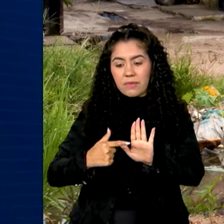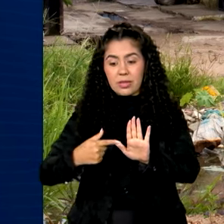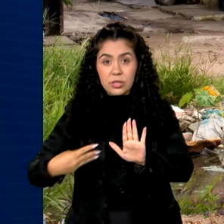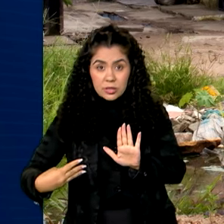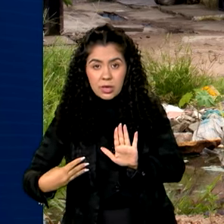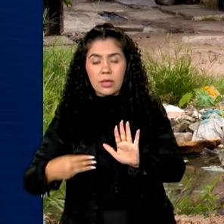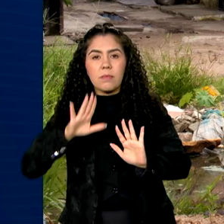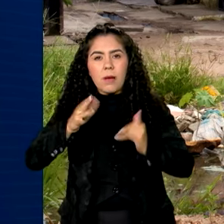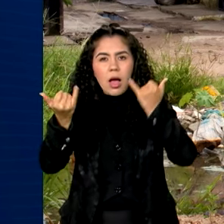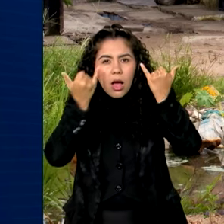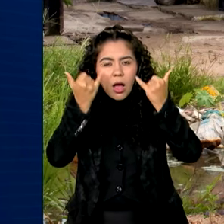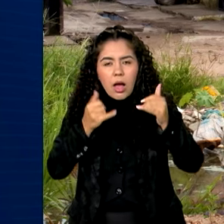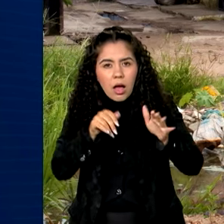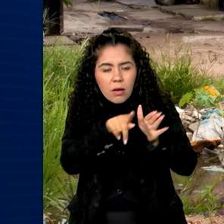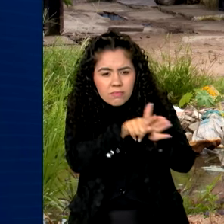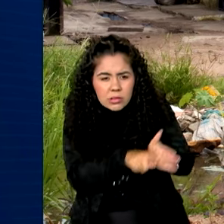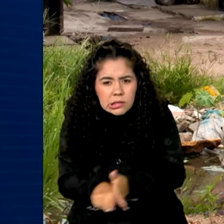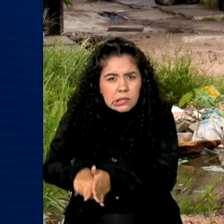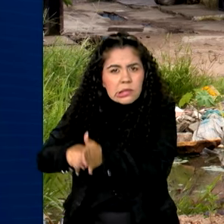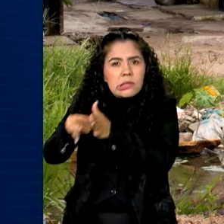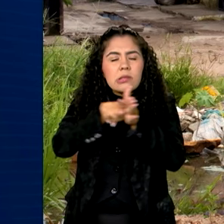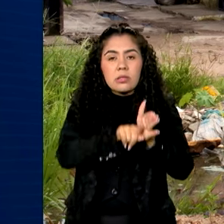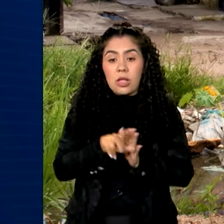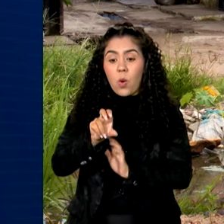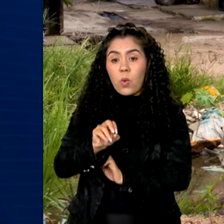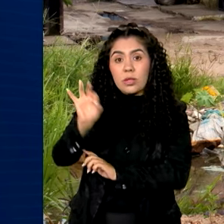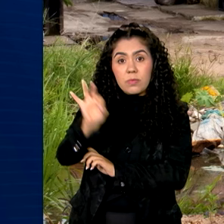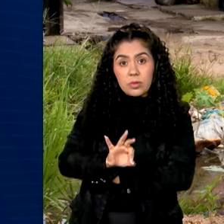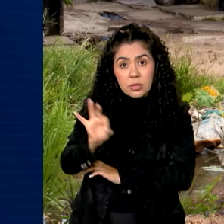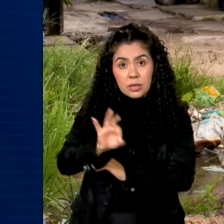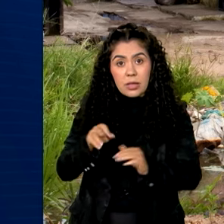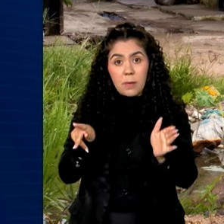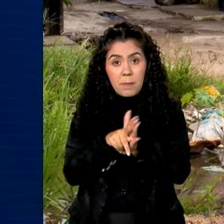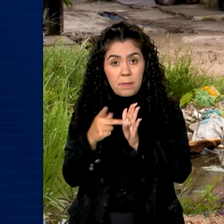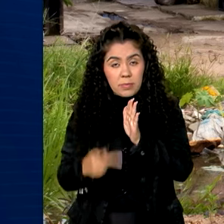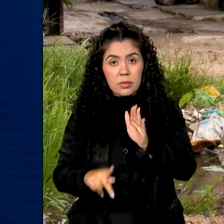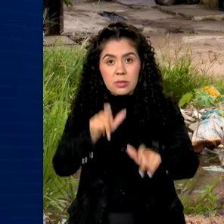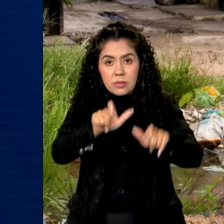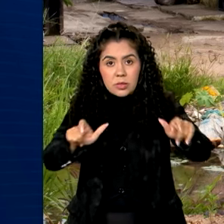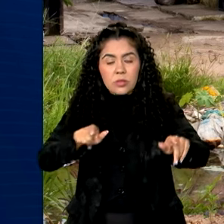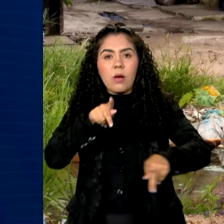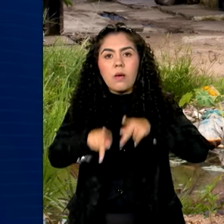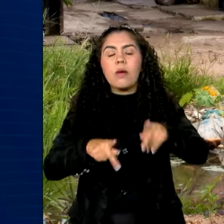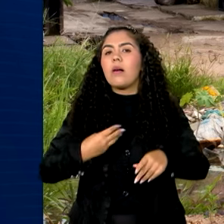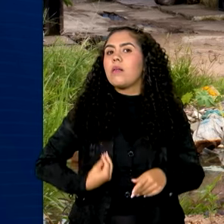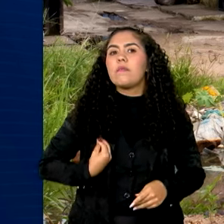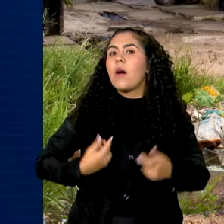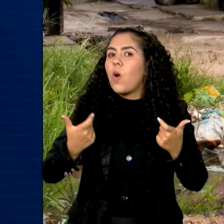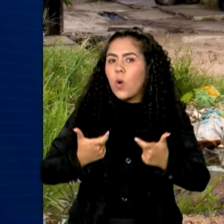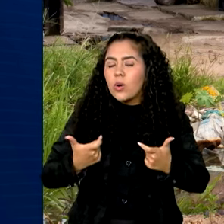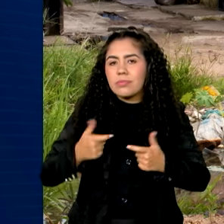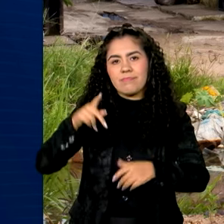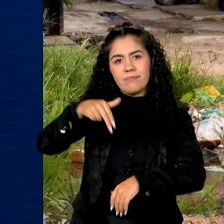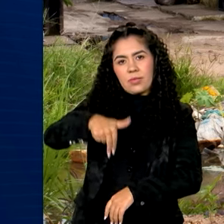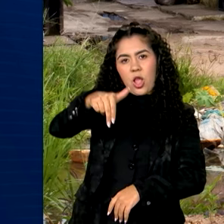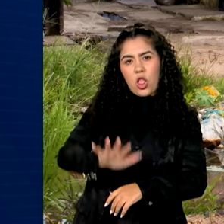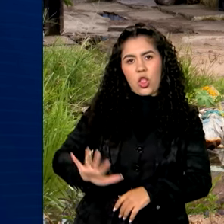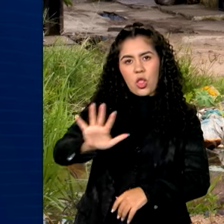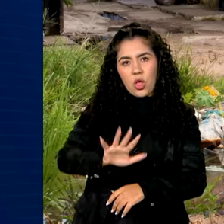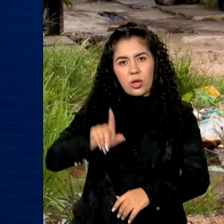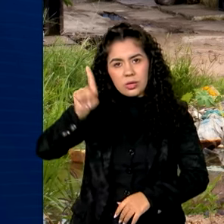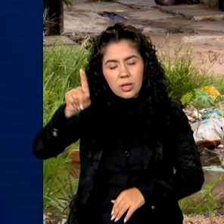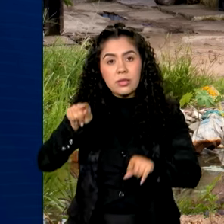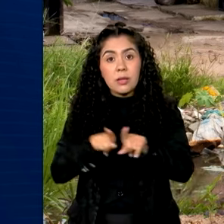acordo com a pesquisa, metade dos brasileiros que saíram da extrema pobreza vivem no Nordeste. E os estados do Rio Grande do Norte,